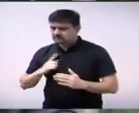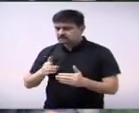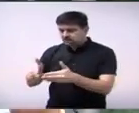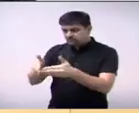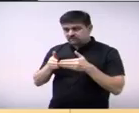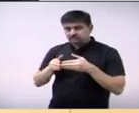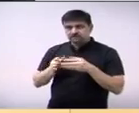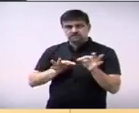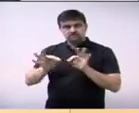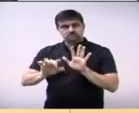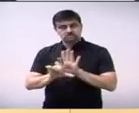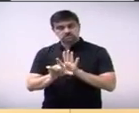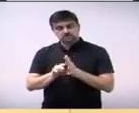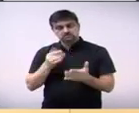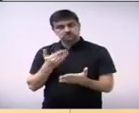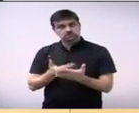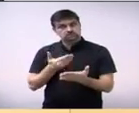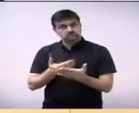legislativa